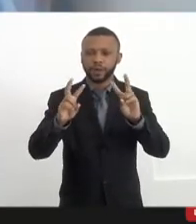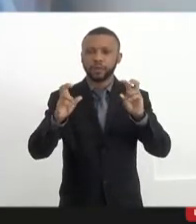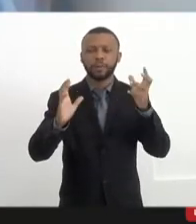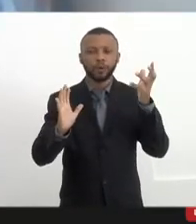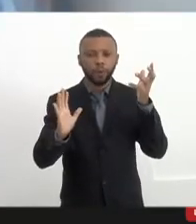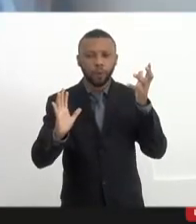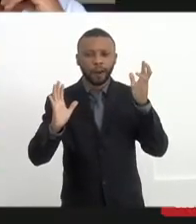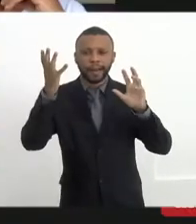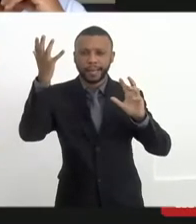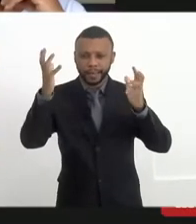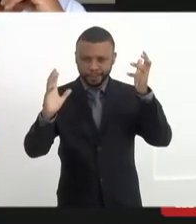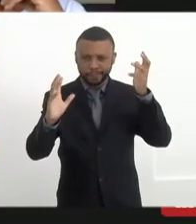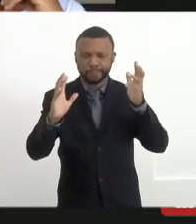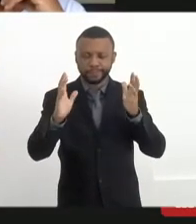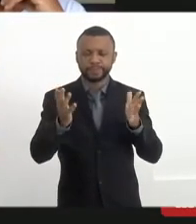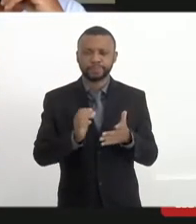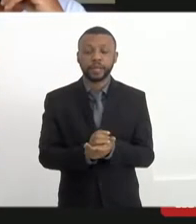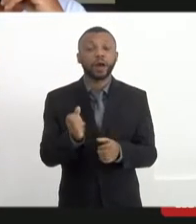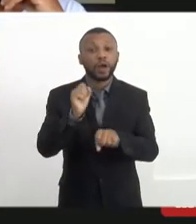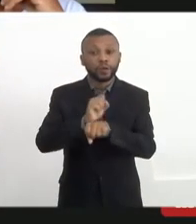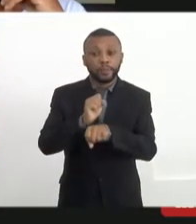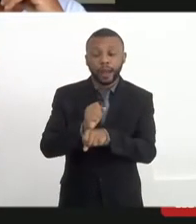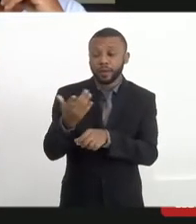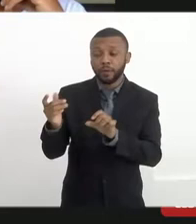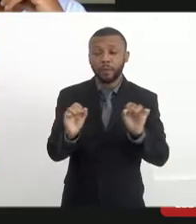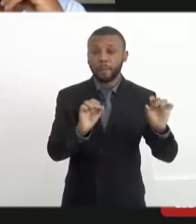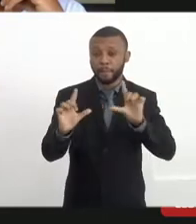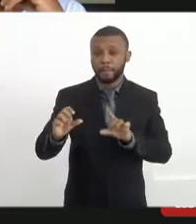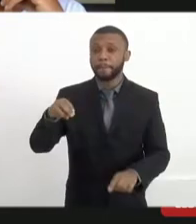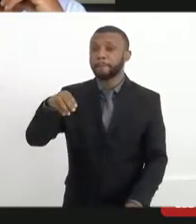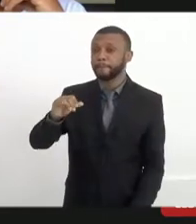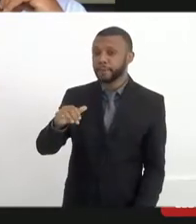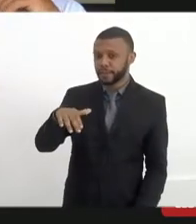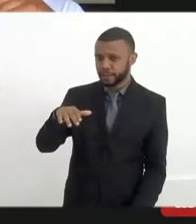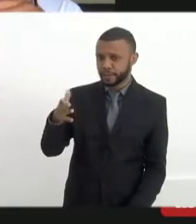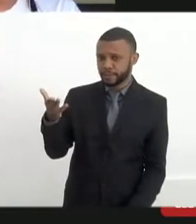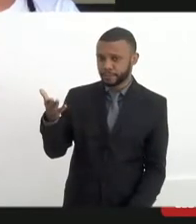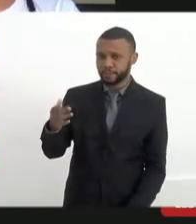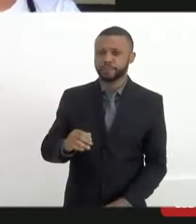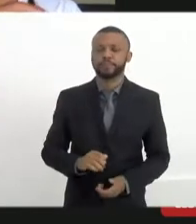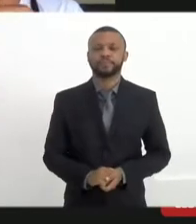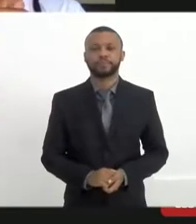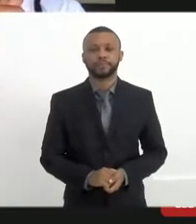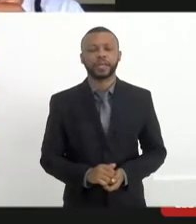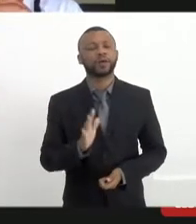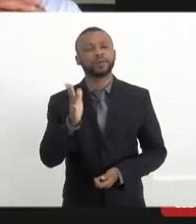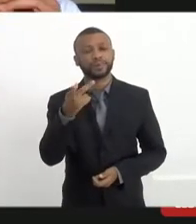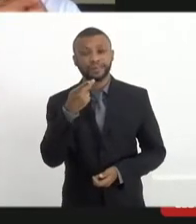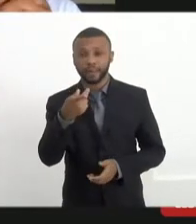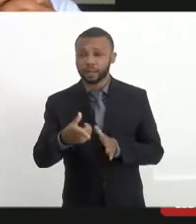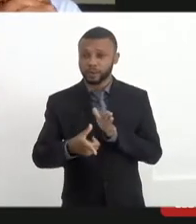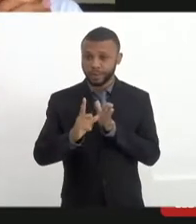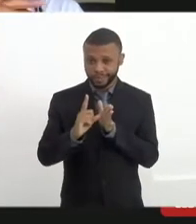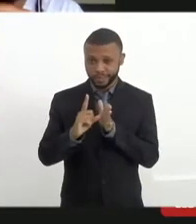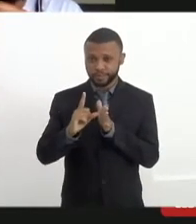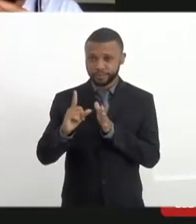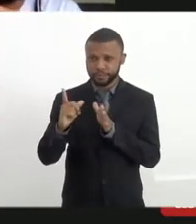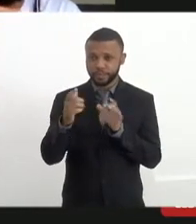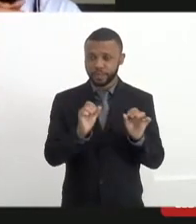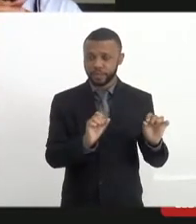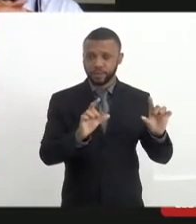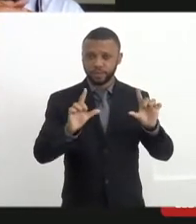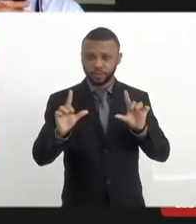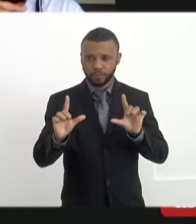Eu espero o Mink. Eu espero o Mink. Por favor, Mink. Vai lá. Então, antes do André, Mink. Mink, eu já tinha falado aqui antes de você chegar...